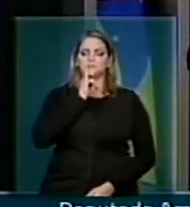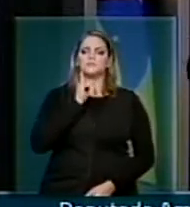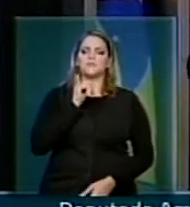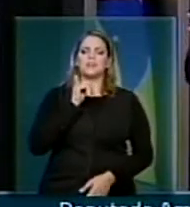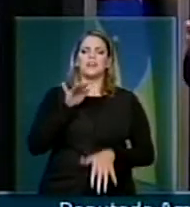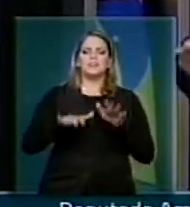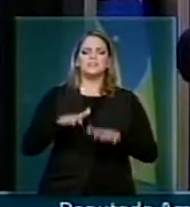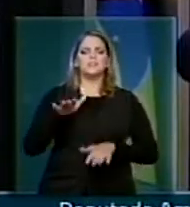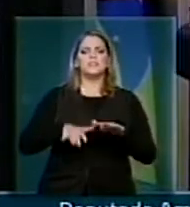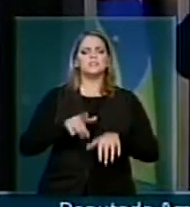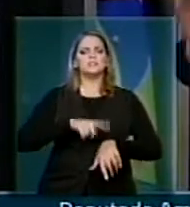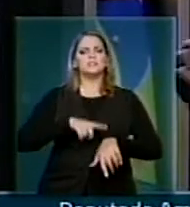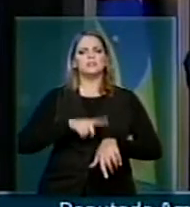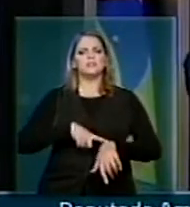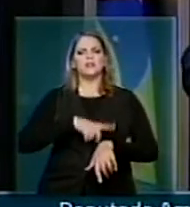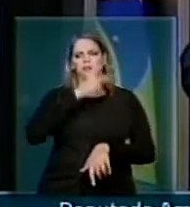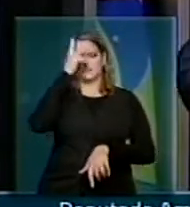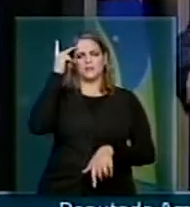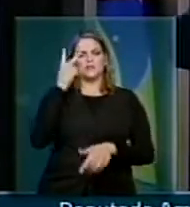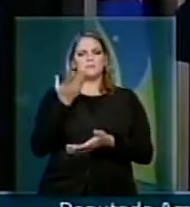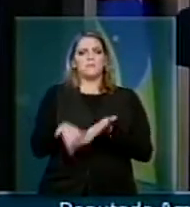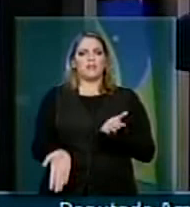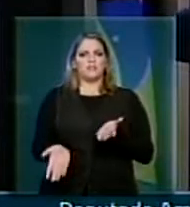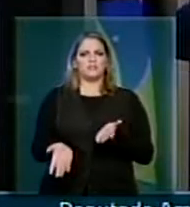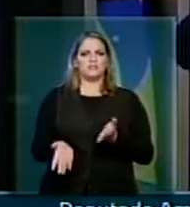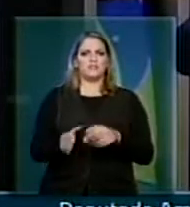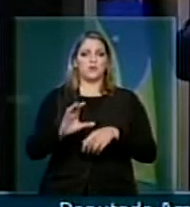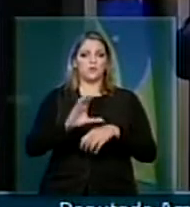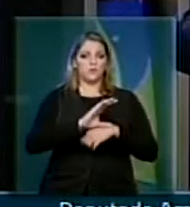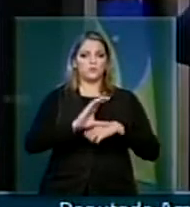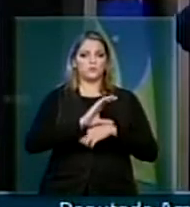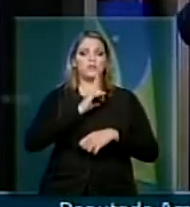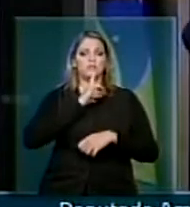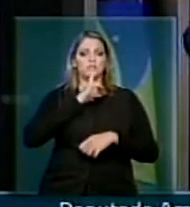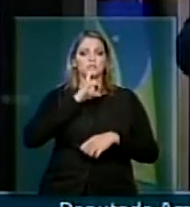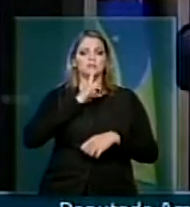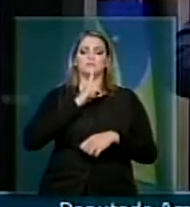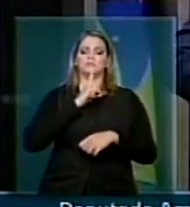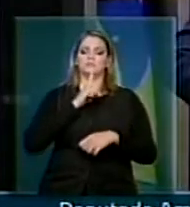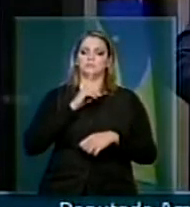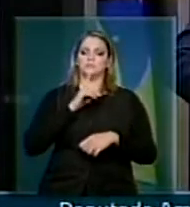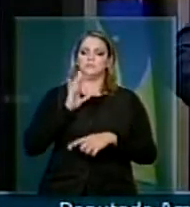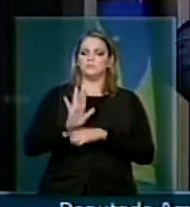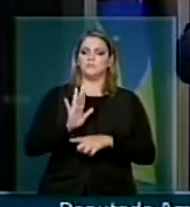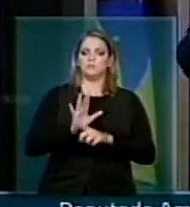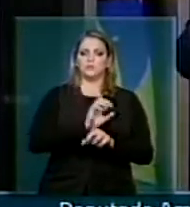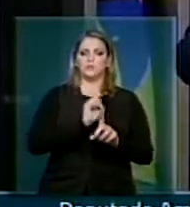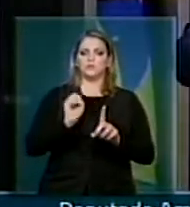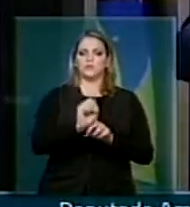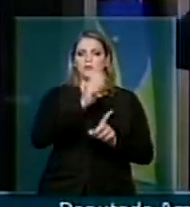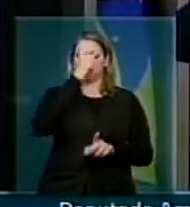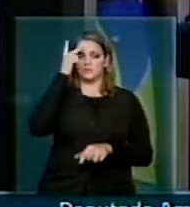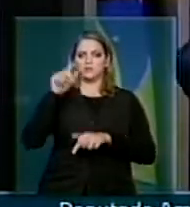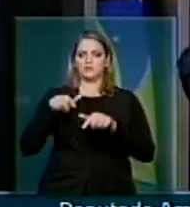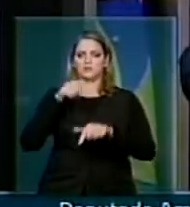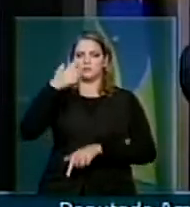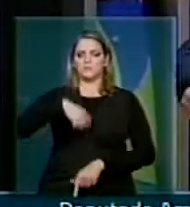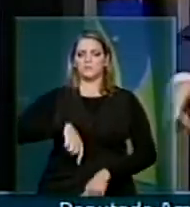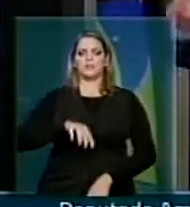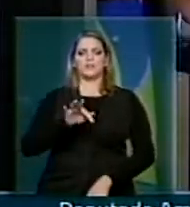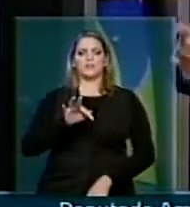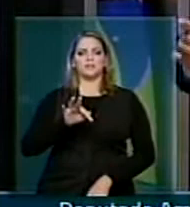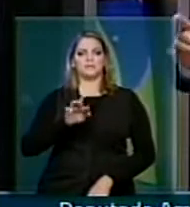tem distinguido o servidor em desfavor. A Constituição da Imunidade e Contribuição Social para os Trabalhadores do